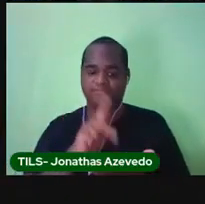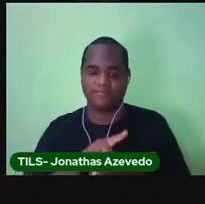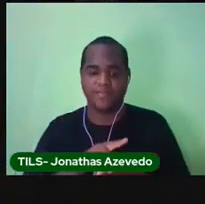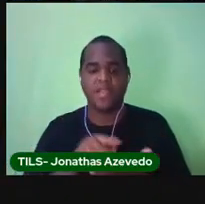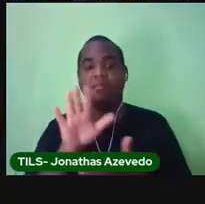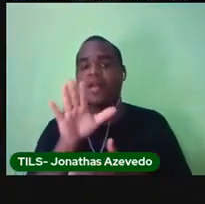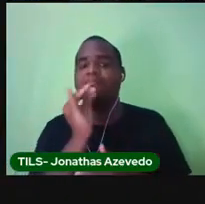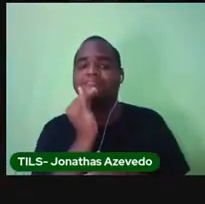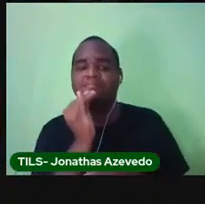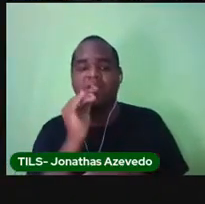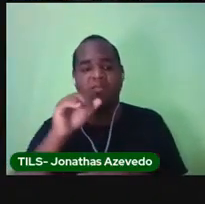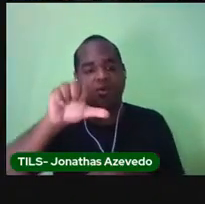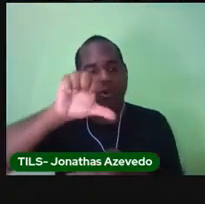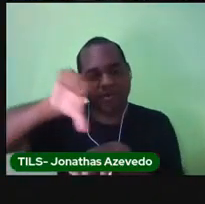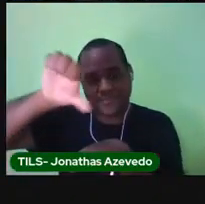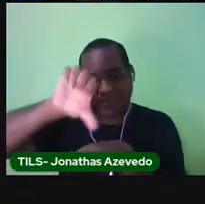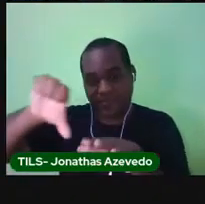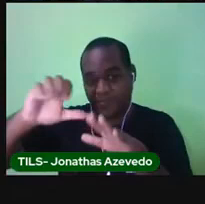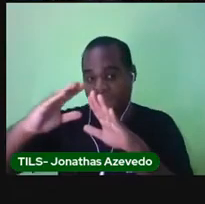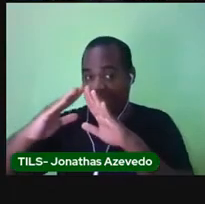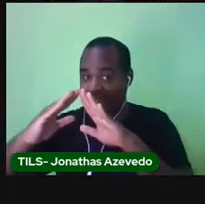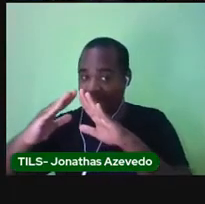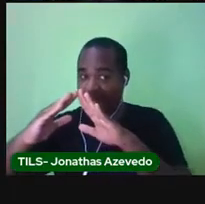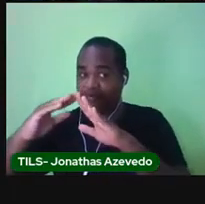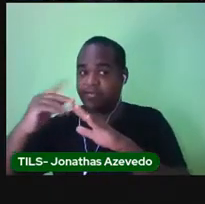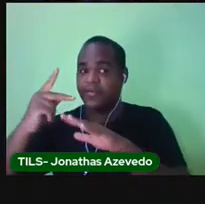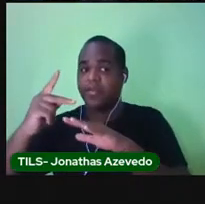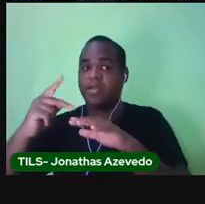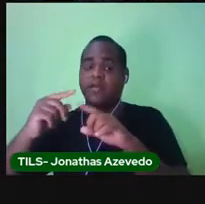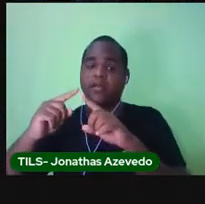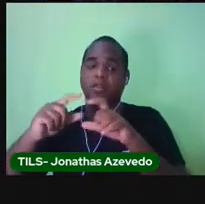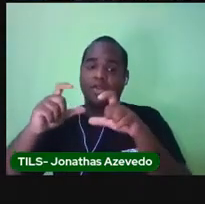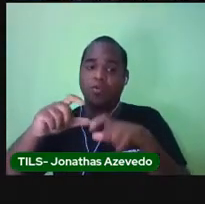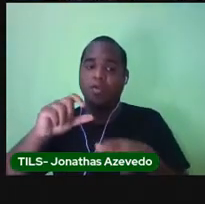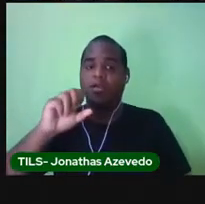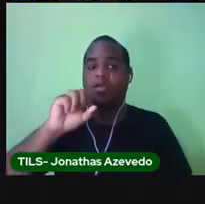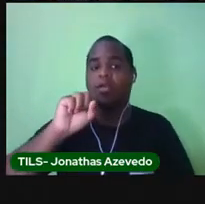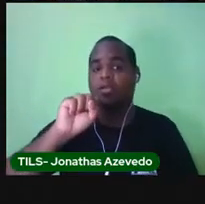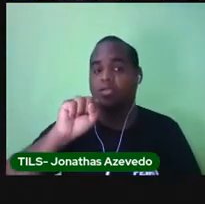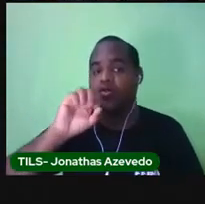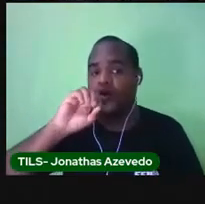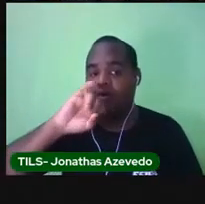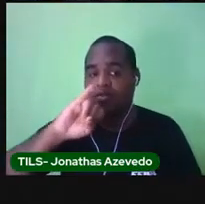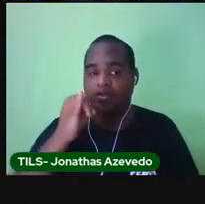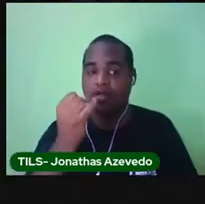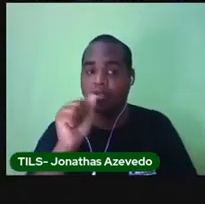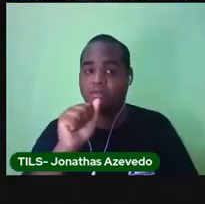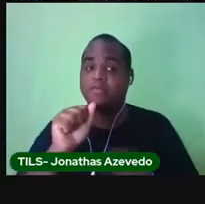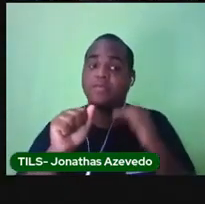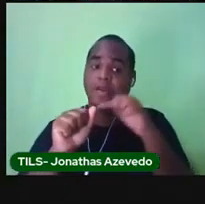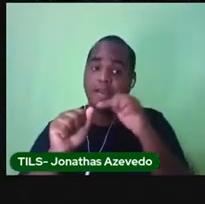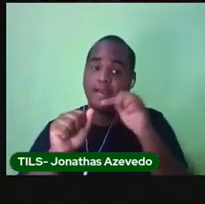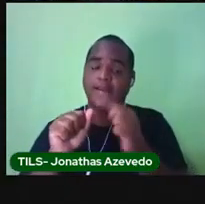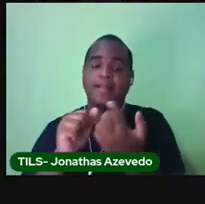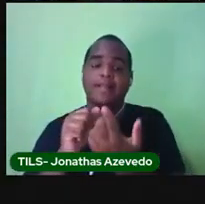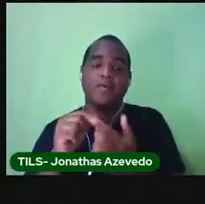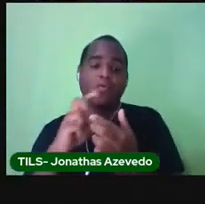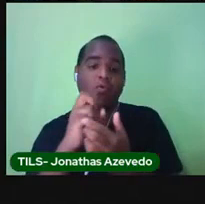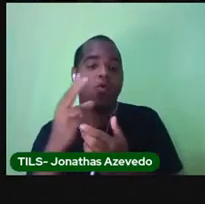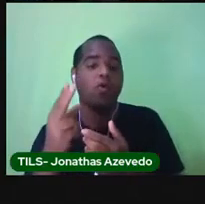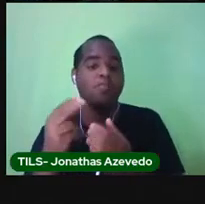o óleo que a gente usa na nossa cozinha vem de uma plantinha de uma sementinha chamada soja ou do